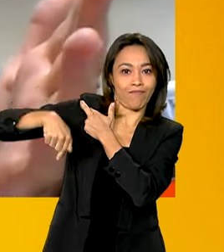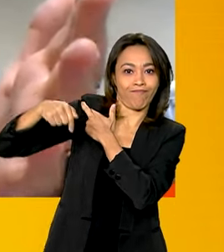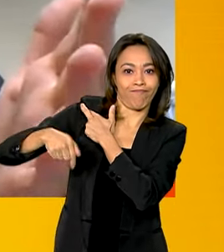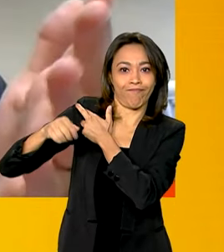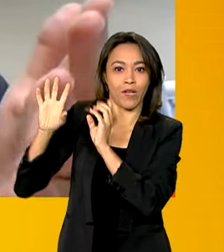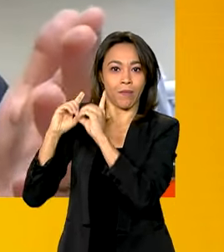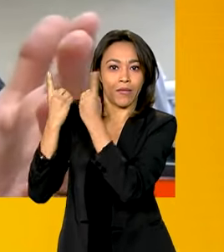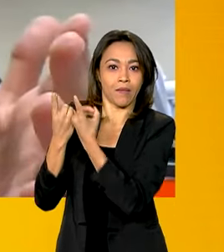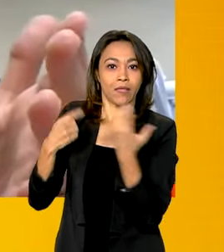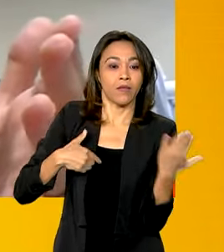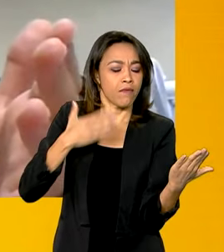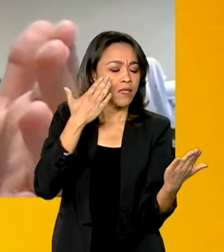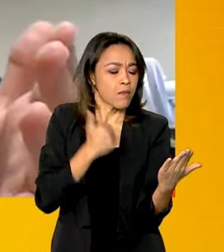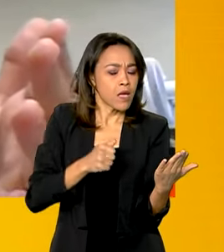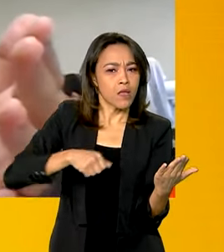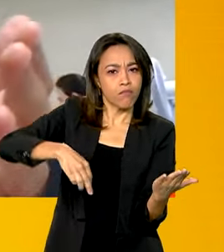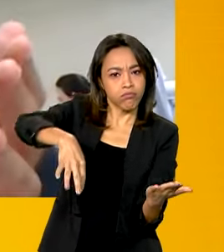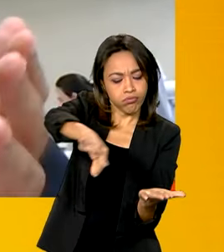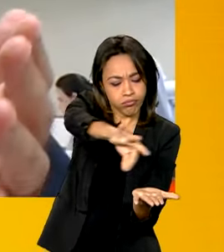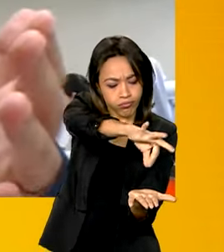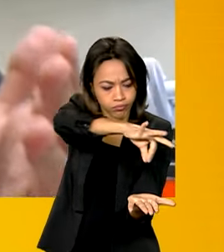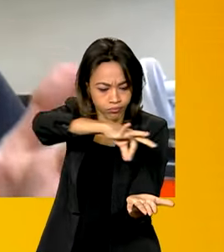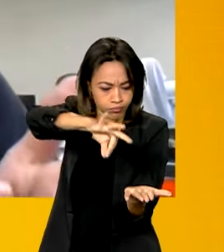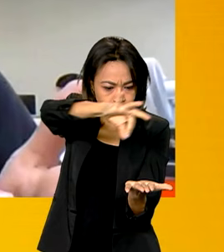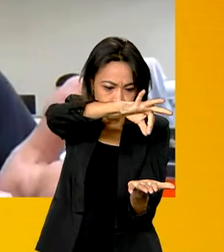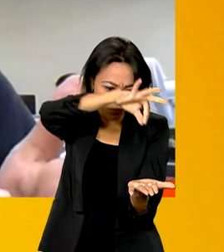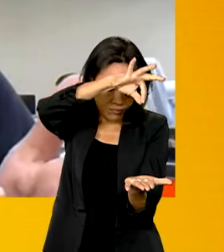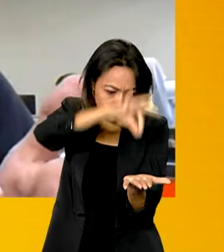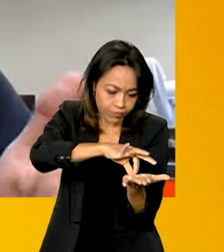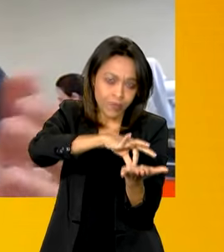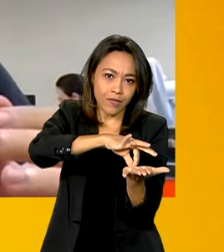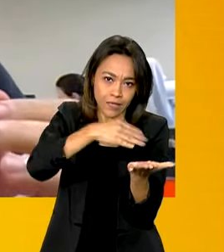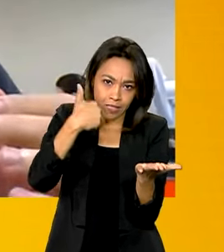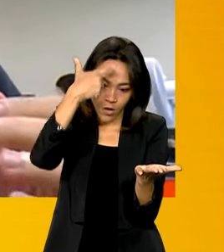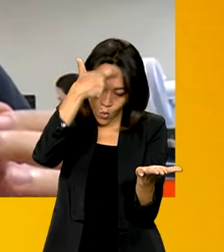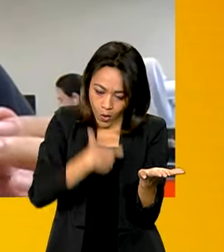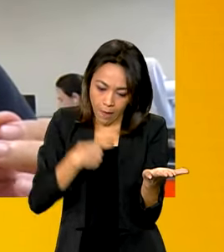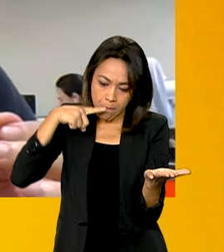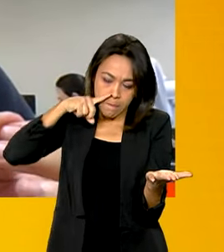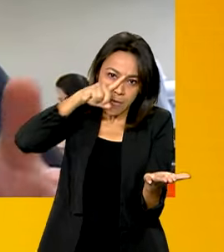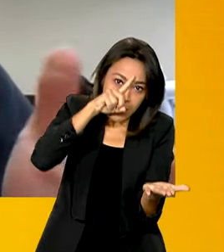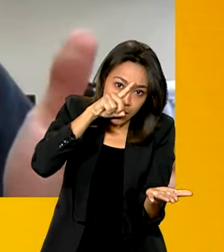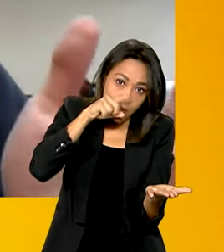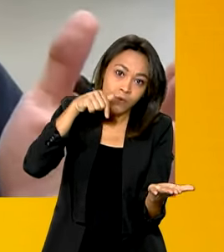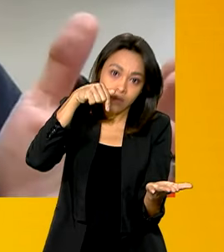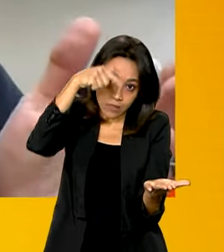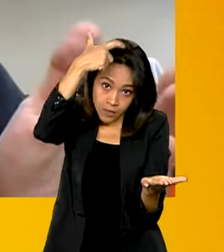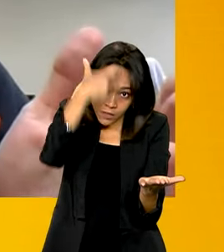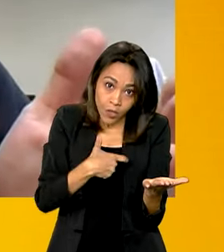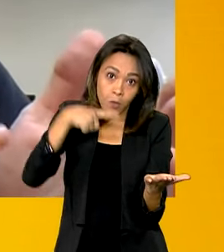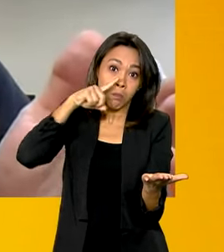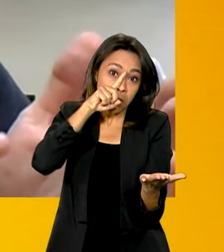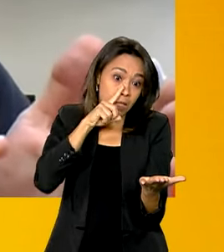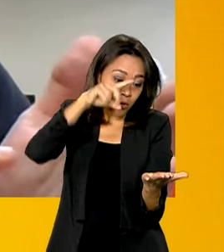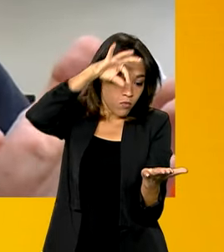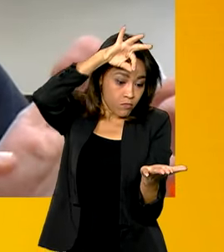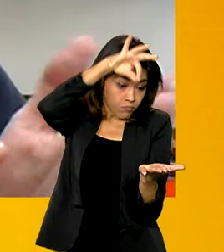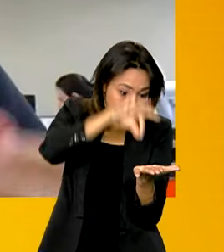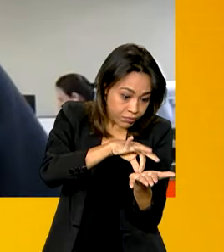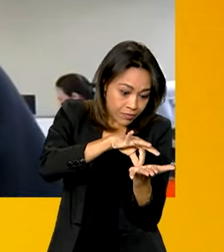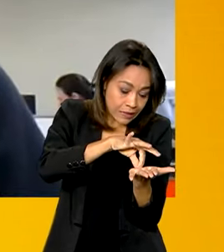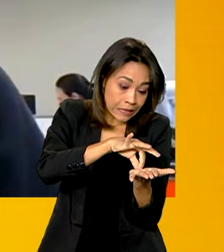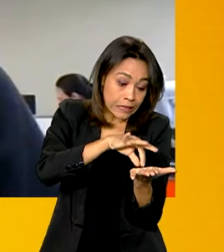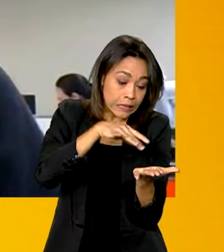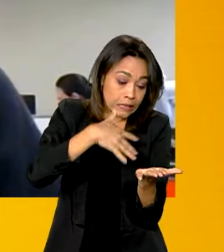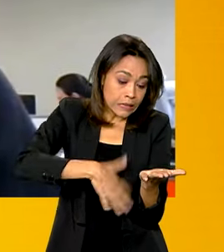navegar no mapa e saber se, porventura, ela se encontra ou não numa área de risco. Se ela se encontrar, clicando no polígono de risco que ela se